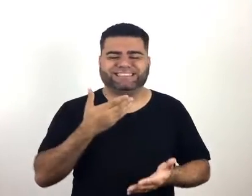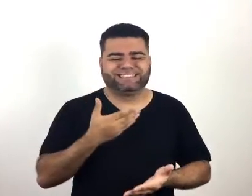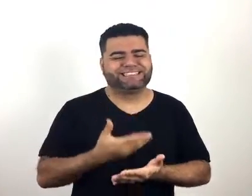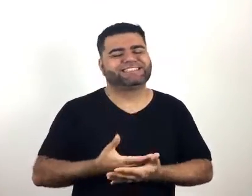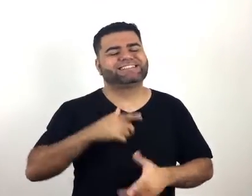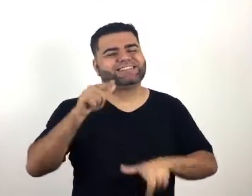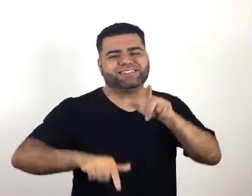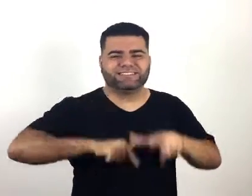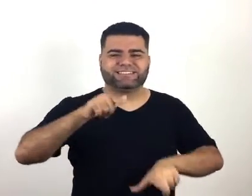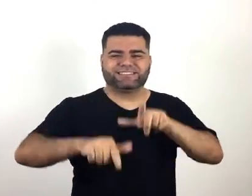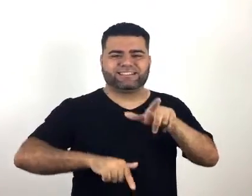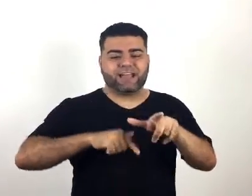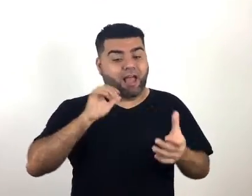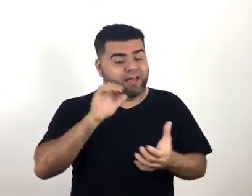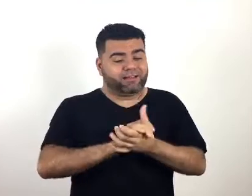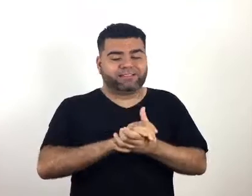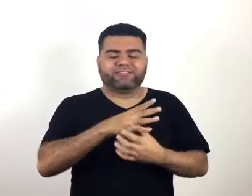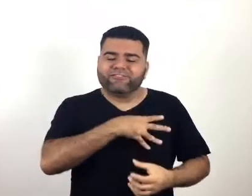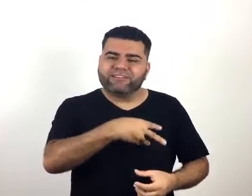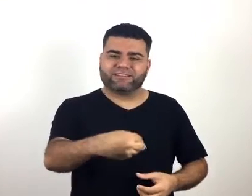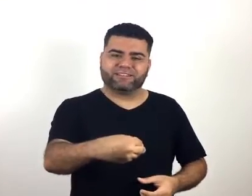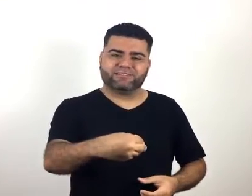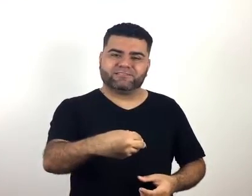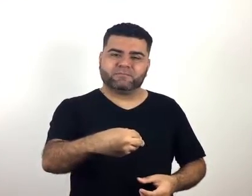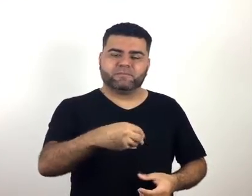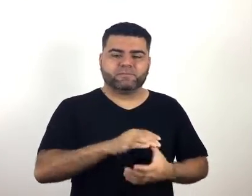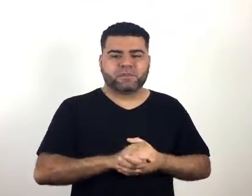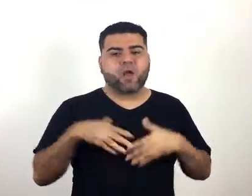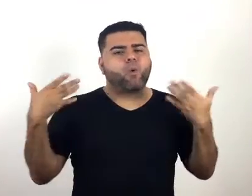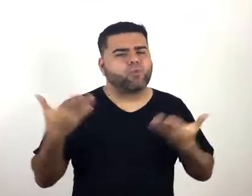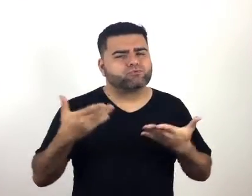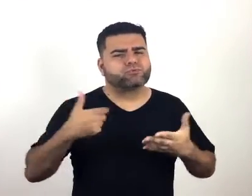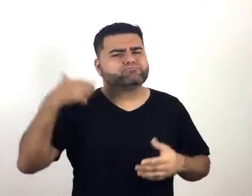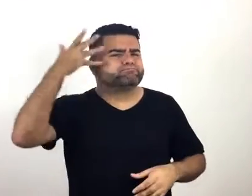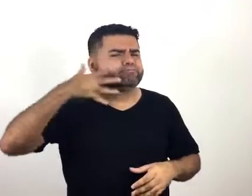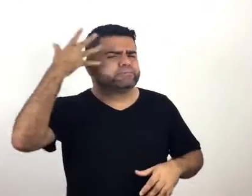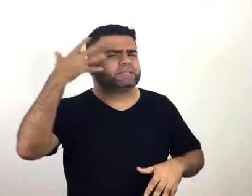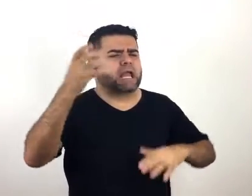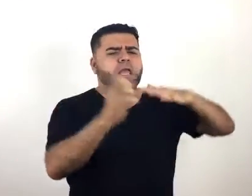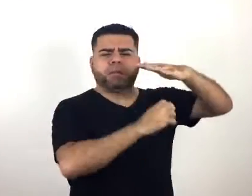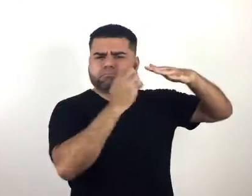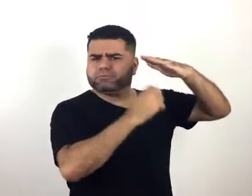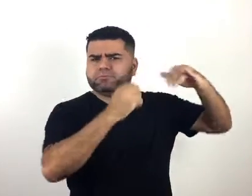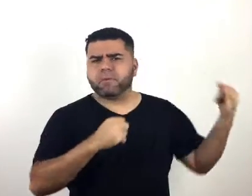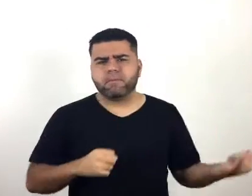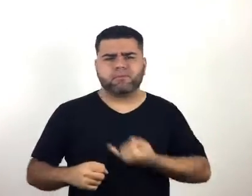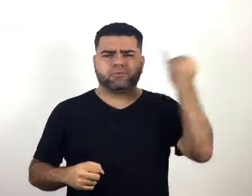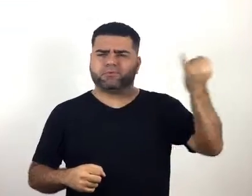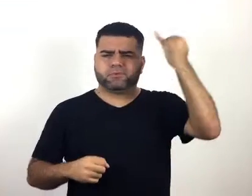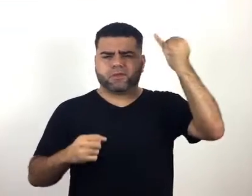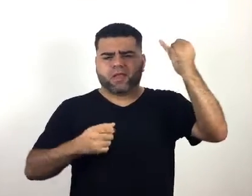poder estudar, trabalhar, me casar, ter filhos. Hoje eu realizo trabalhos em grandes empresas que